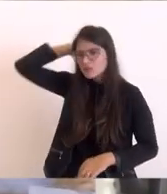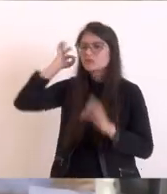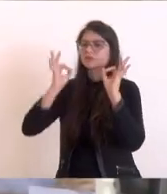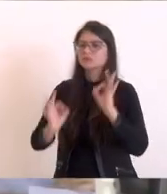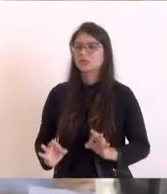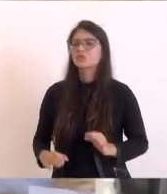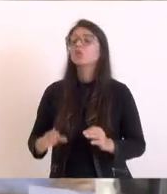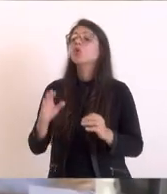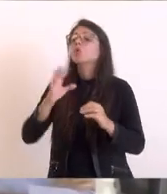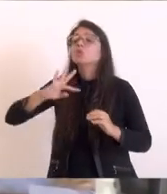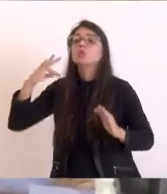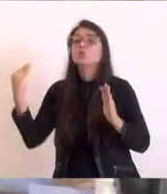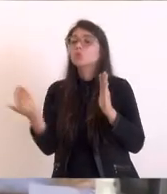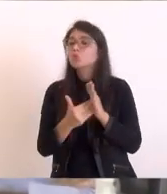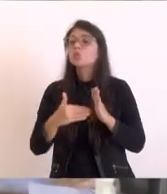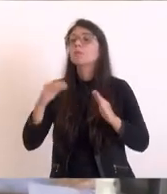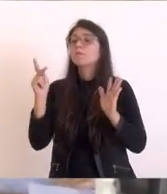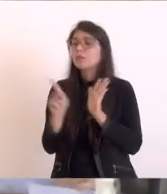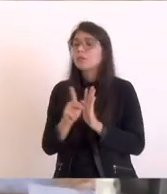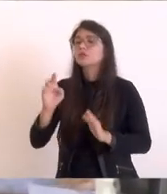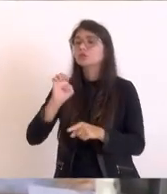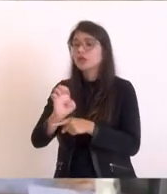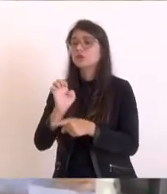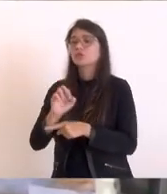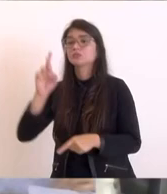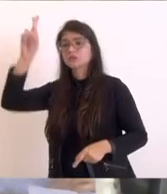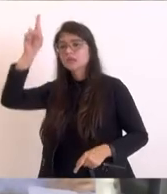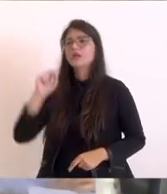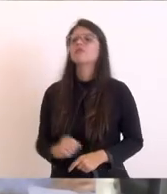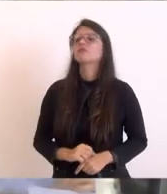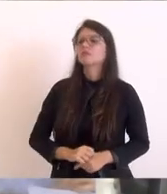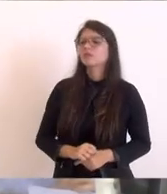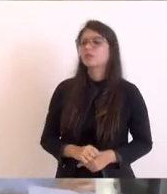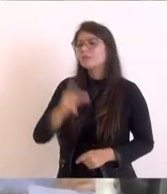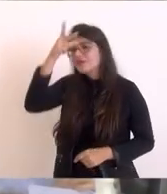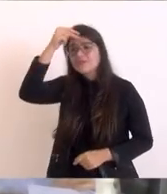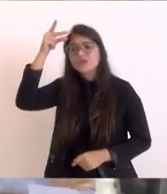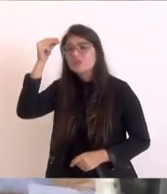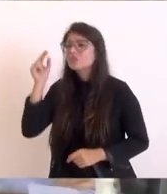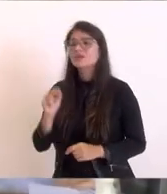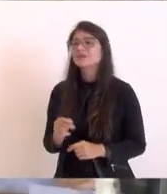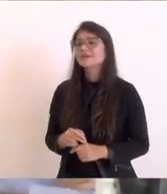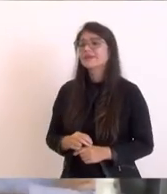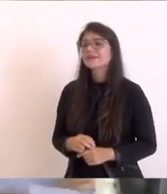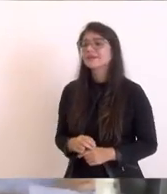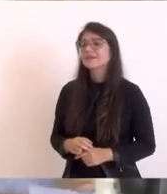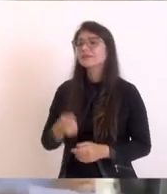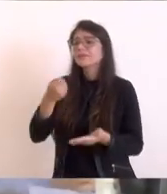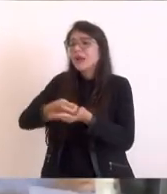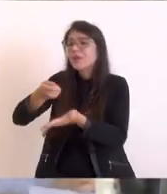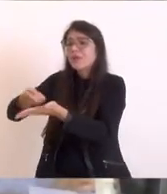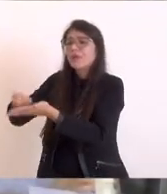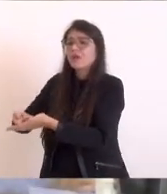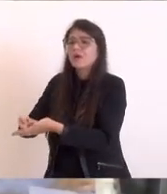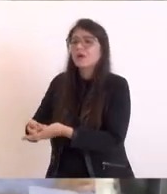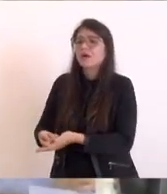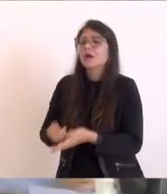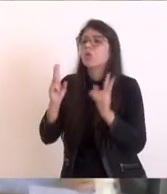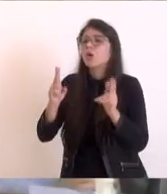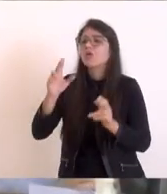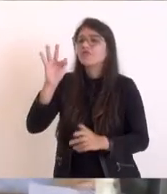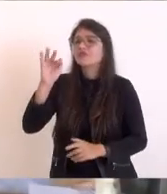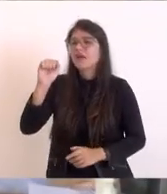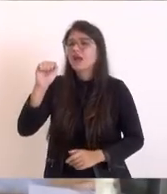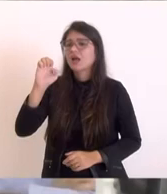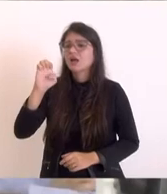competência do Estado para se instalar em Dazostra, foi a Prefeitura que bancou. Uma coisa agora, a Faitec acredita agora,